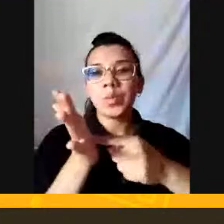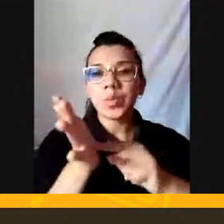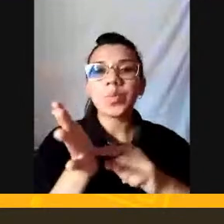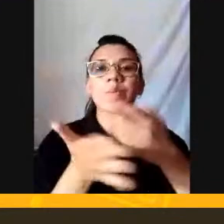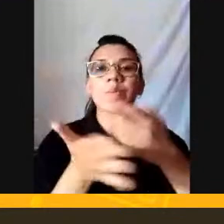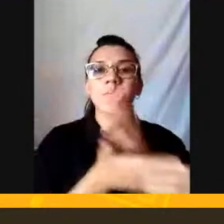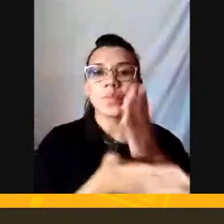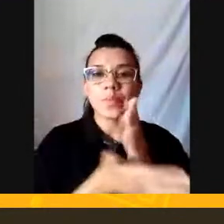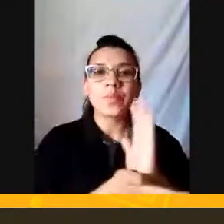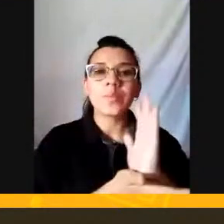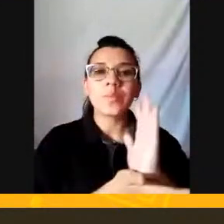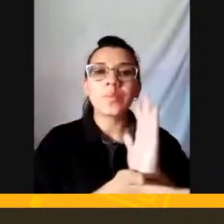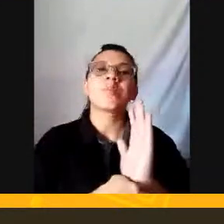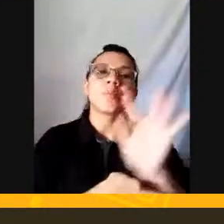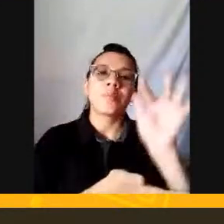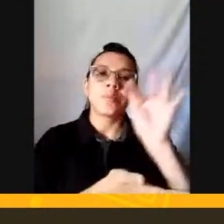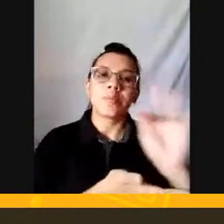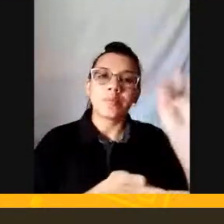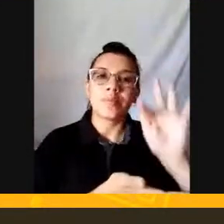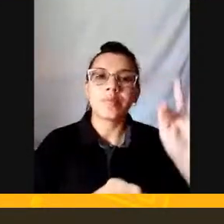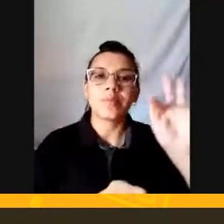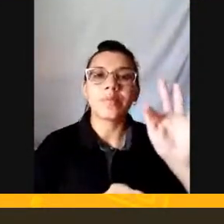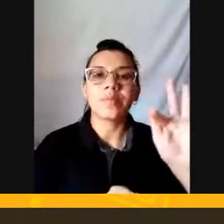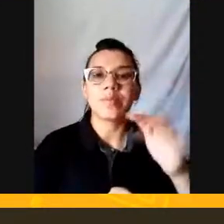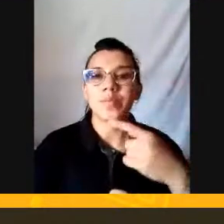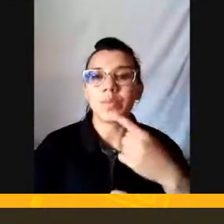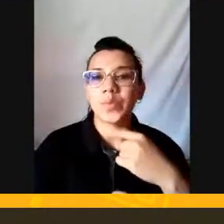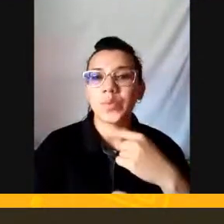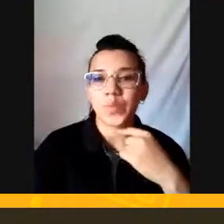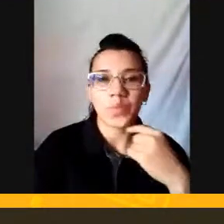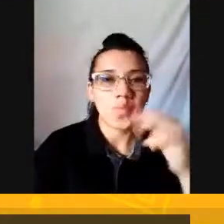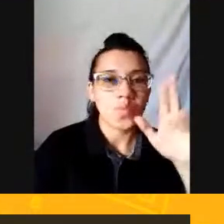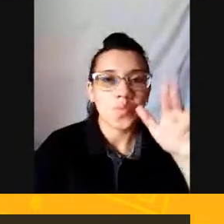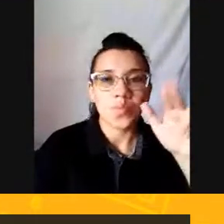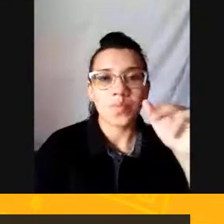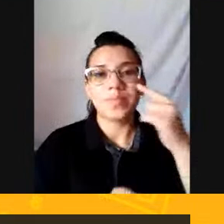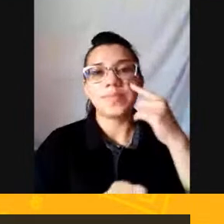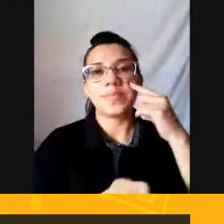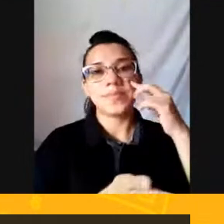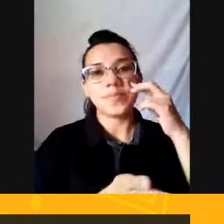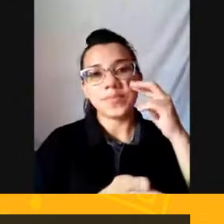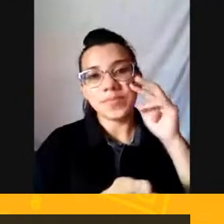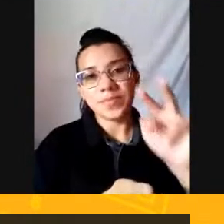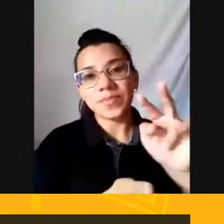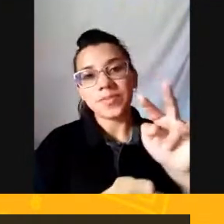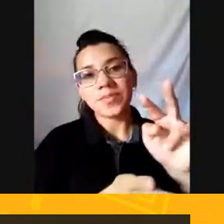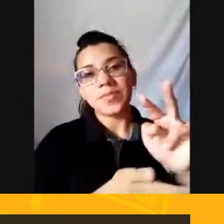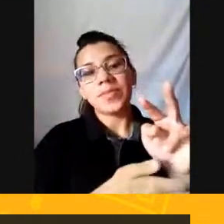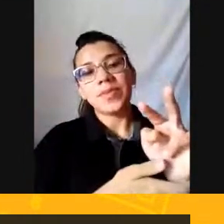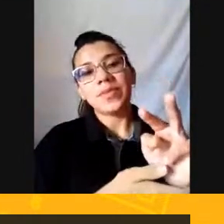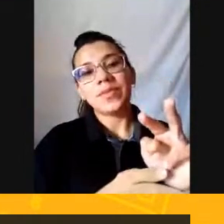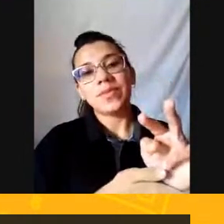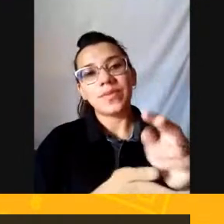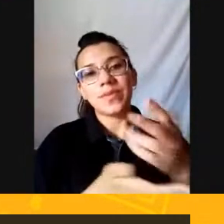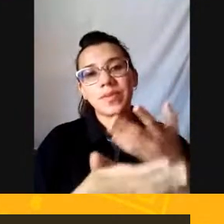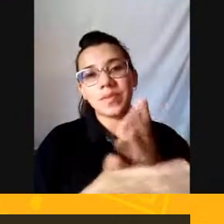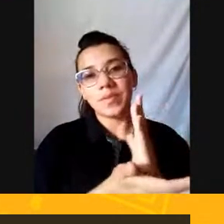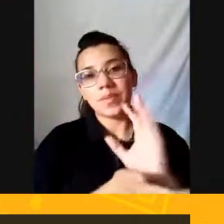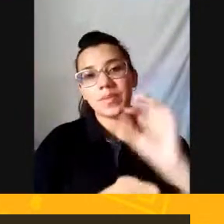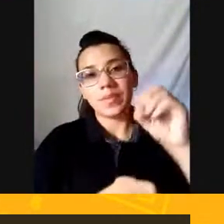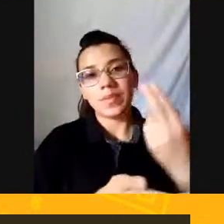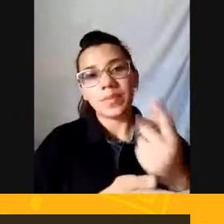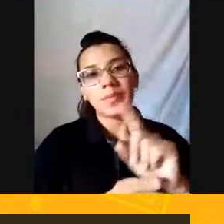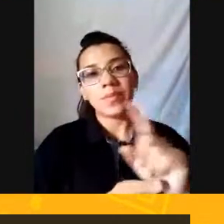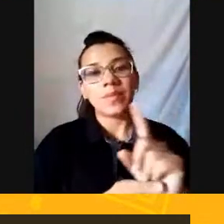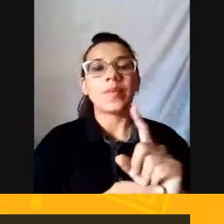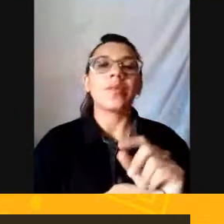ouvi falar Que o ENEM reprova Ou aprova A gente consegue Uma nota no ENEM E essa nota É colocada Nas seleções